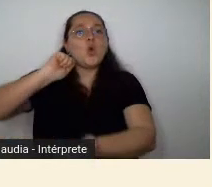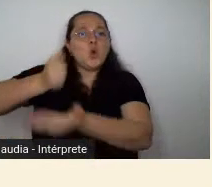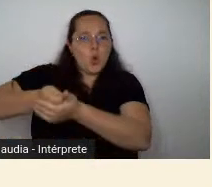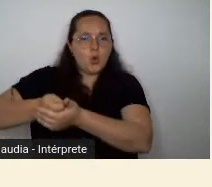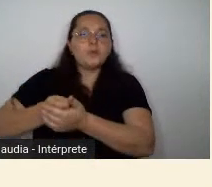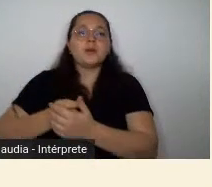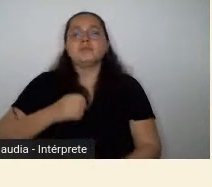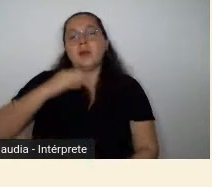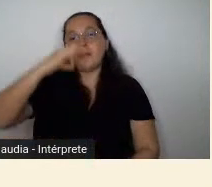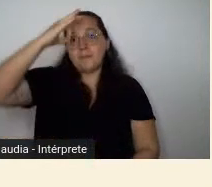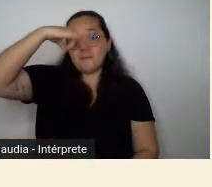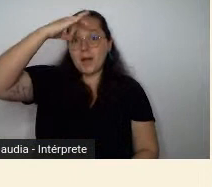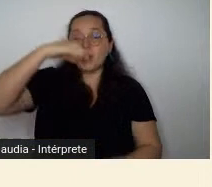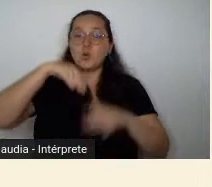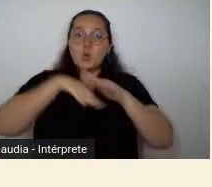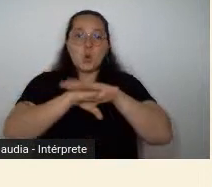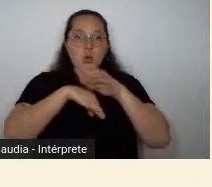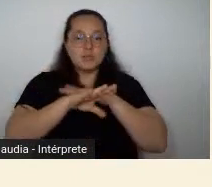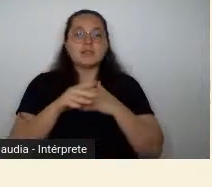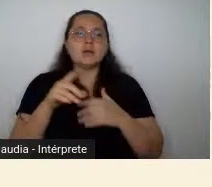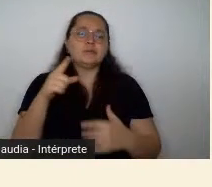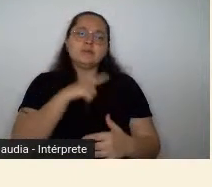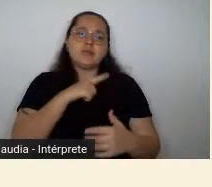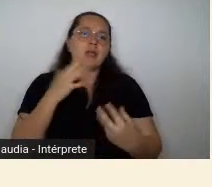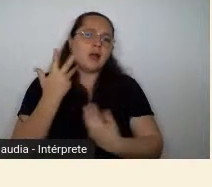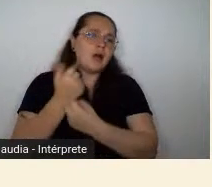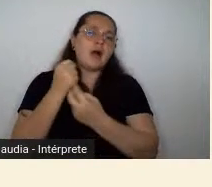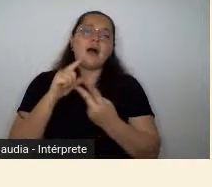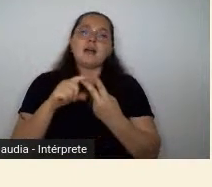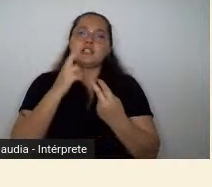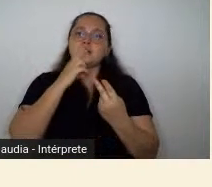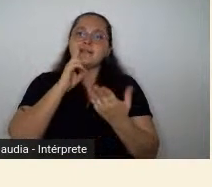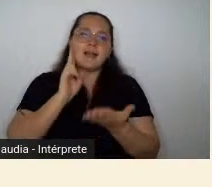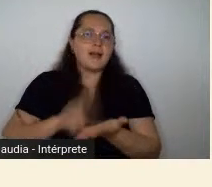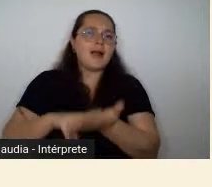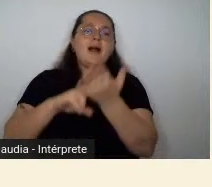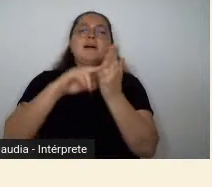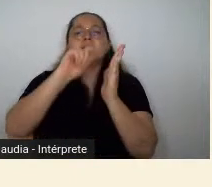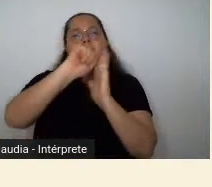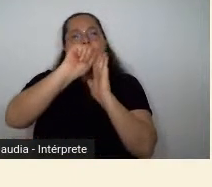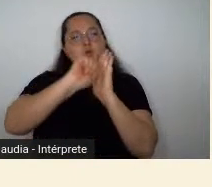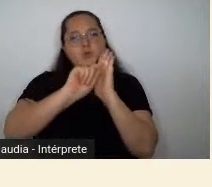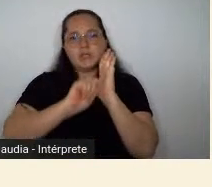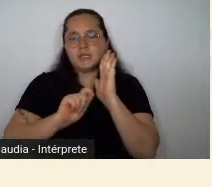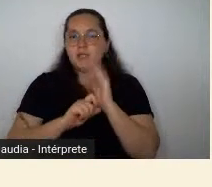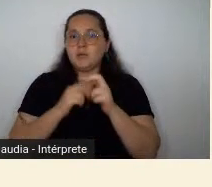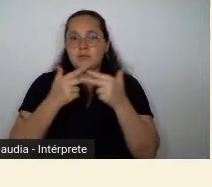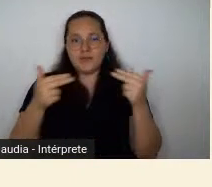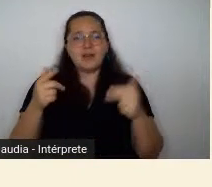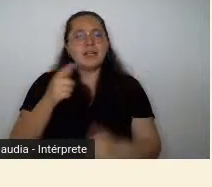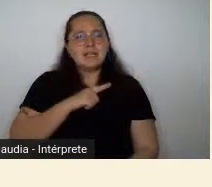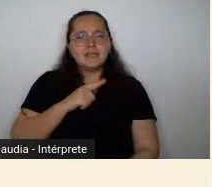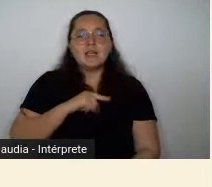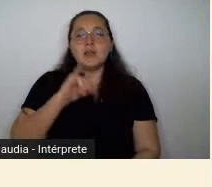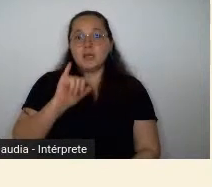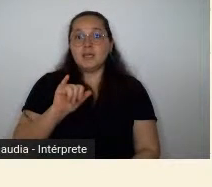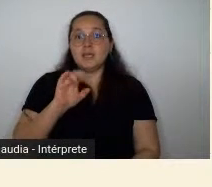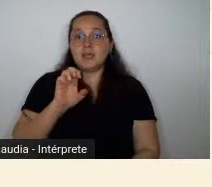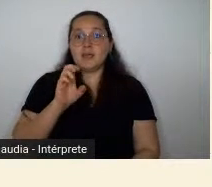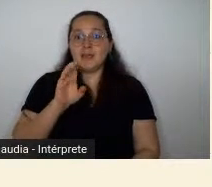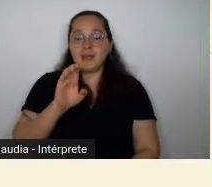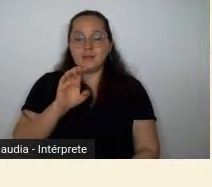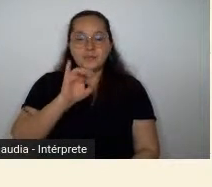envolve obras de arte, cartas, enfim, manuscritos, o que a gente sabe que está no IEB, que é um fundo inacreditável,